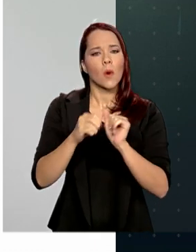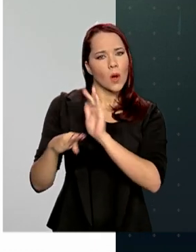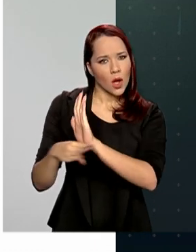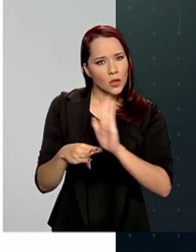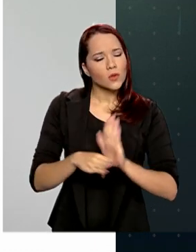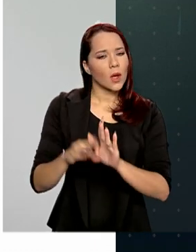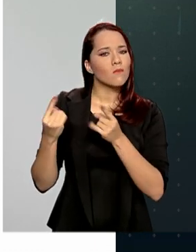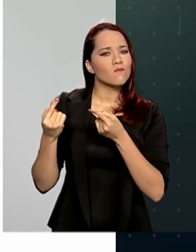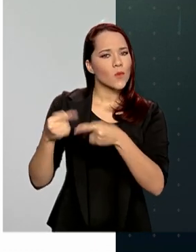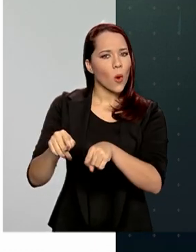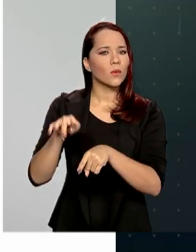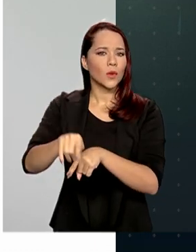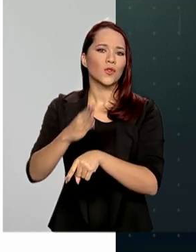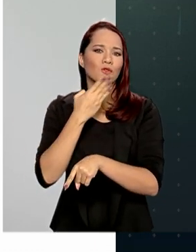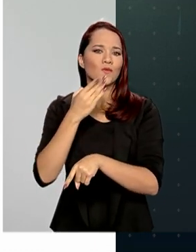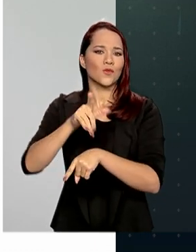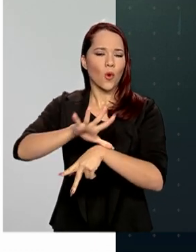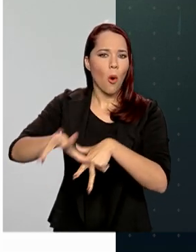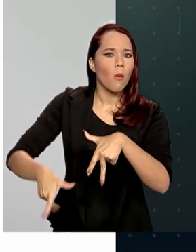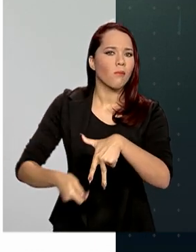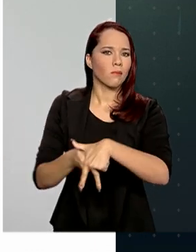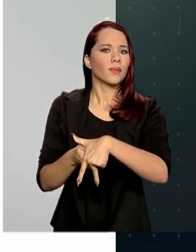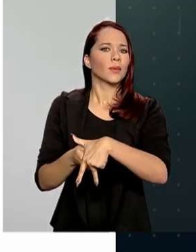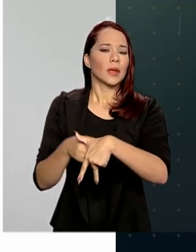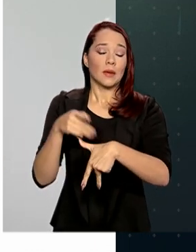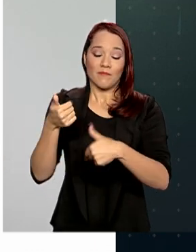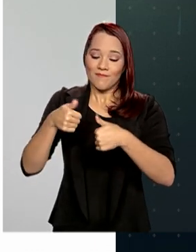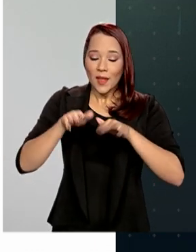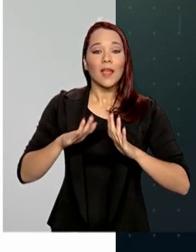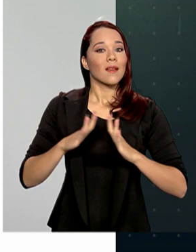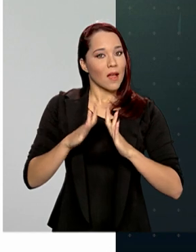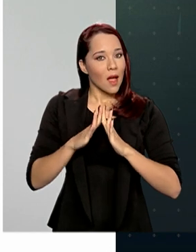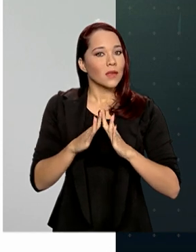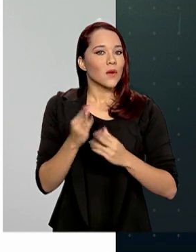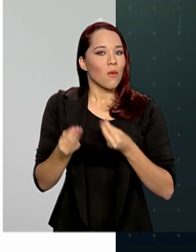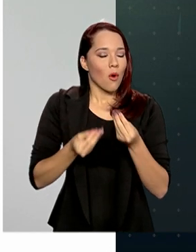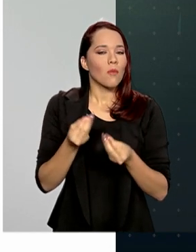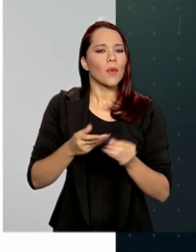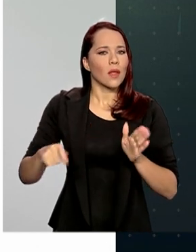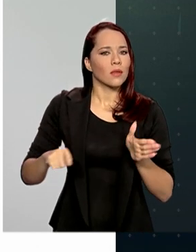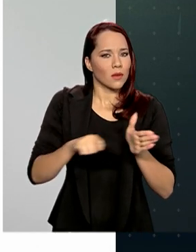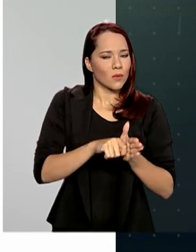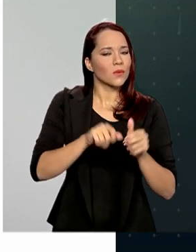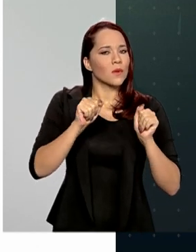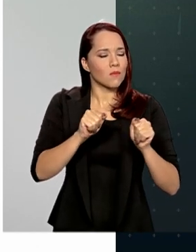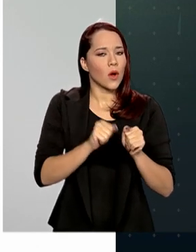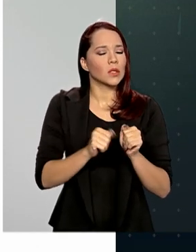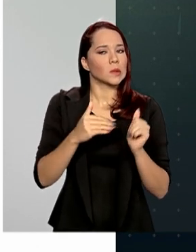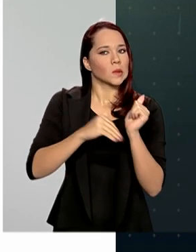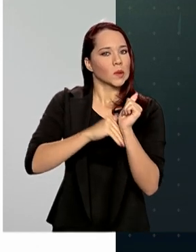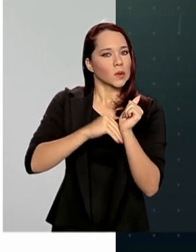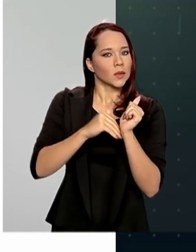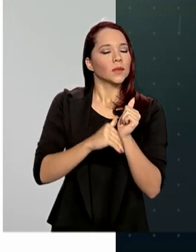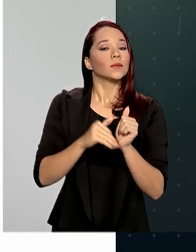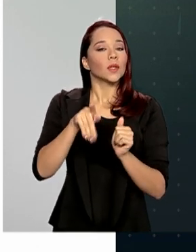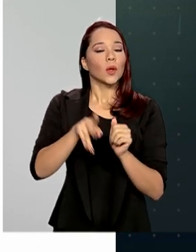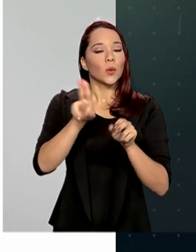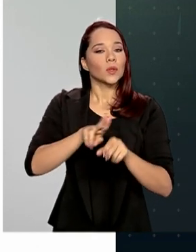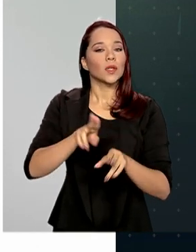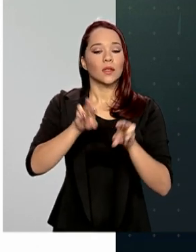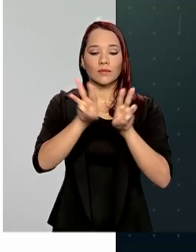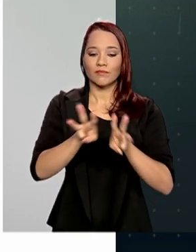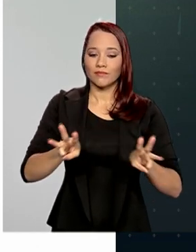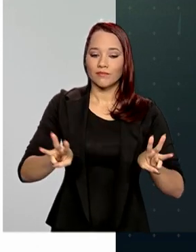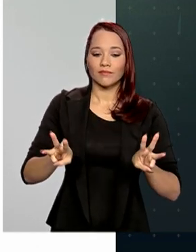a combater esse tipo de corrupção sem sair de casa. As denúncias podem ser anônimas e feitas no canal